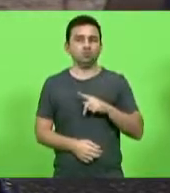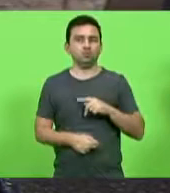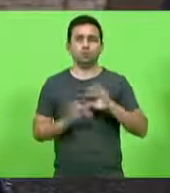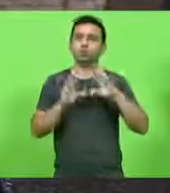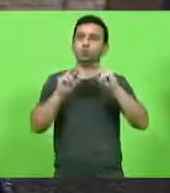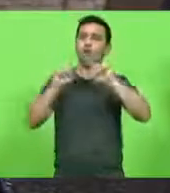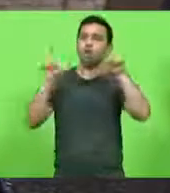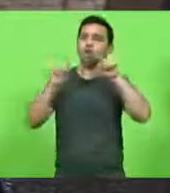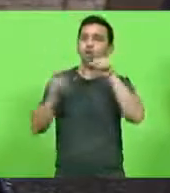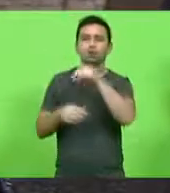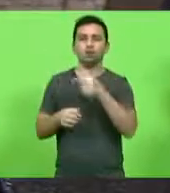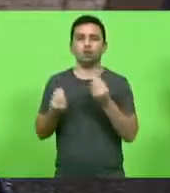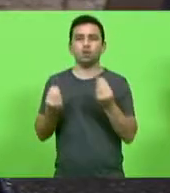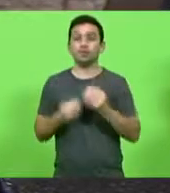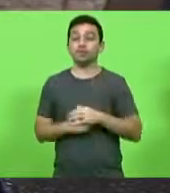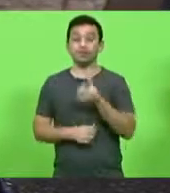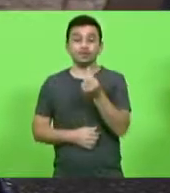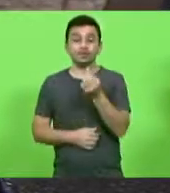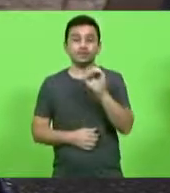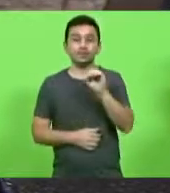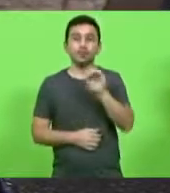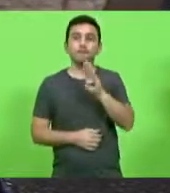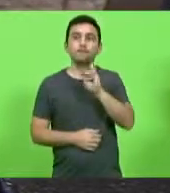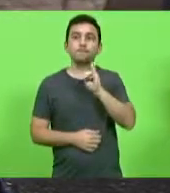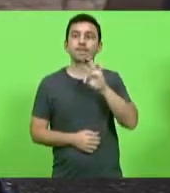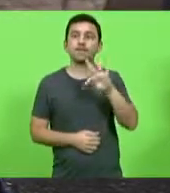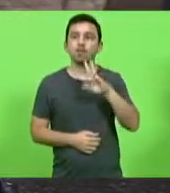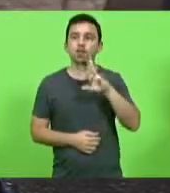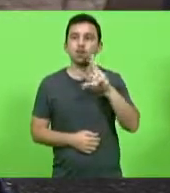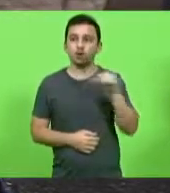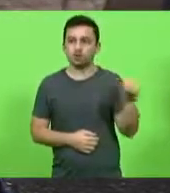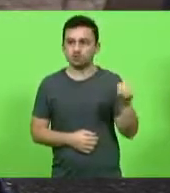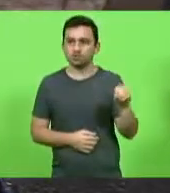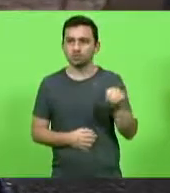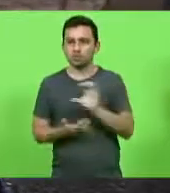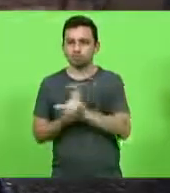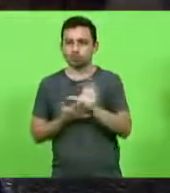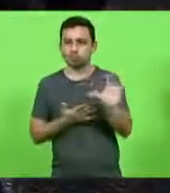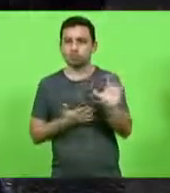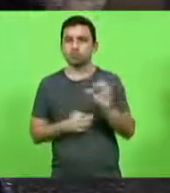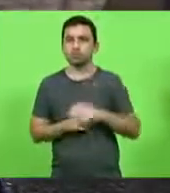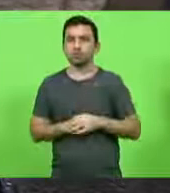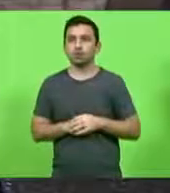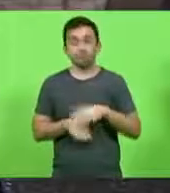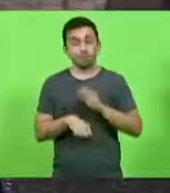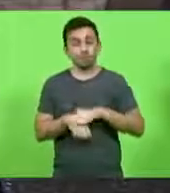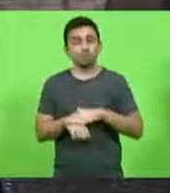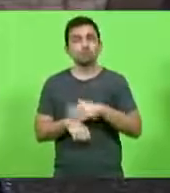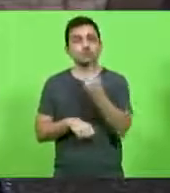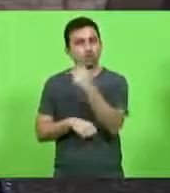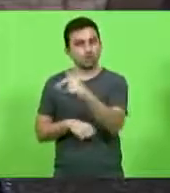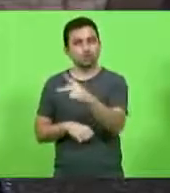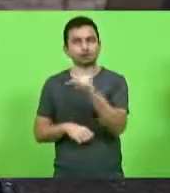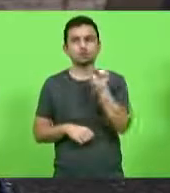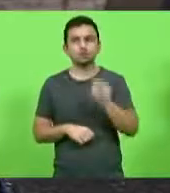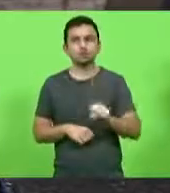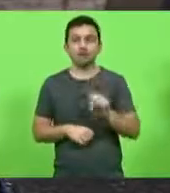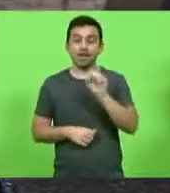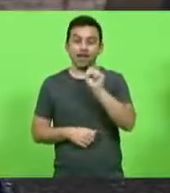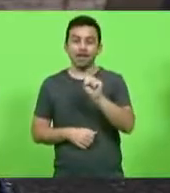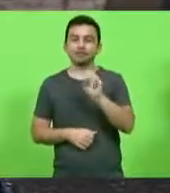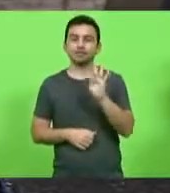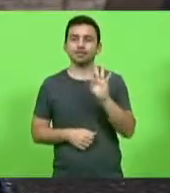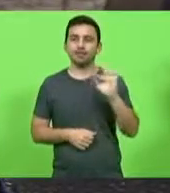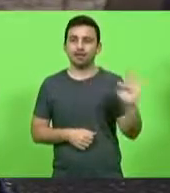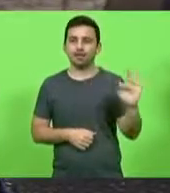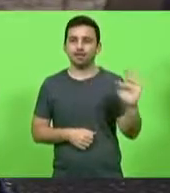Mais de 60 bilhões que ele disponibilizou. Não fez mais que obrigação, mas ele fez a parte dele. E o STF